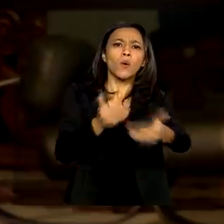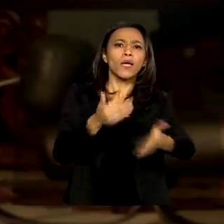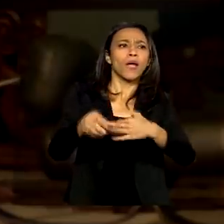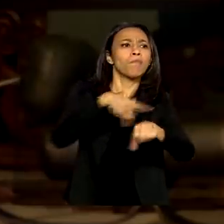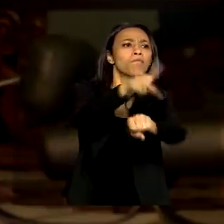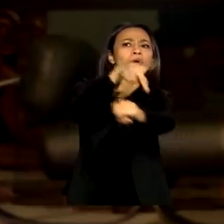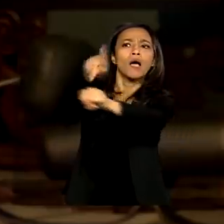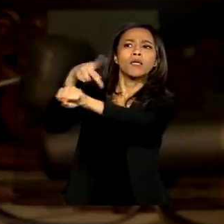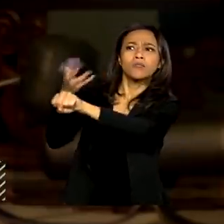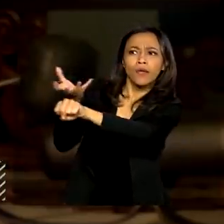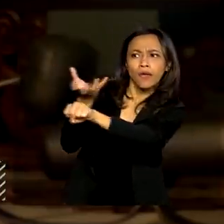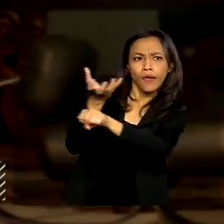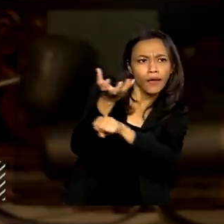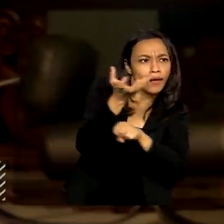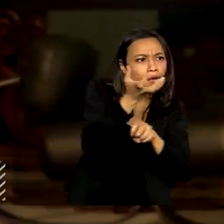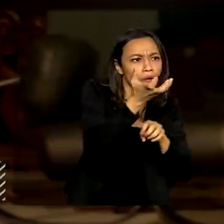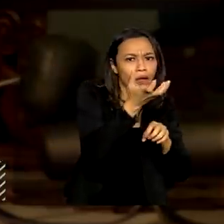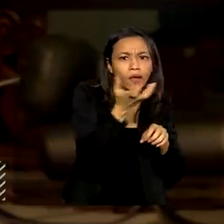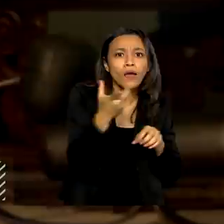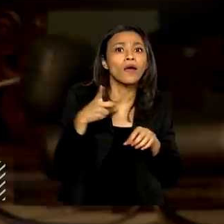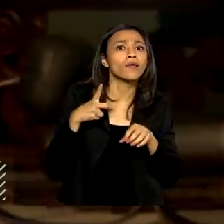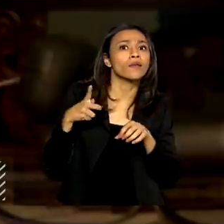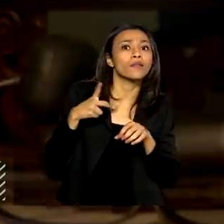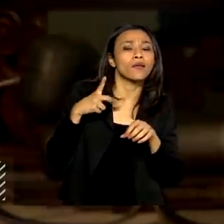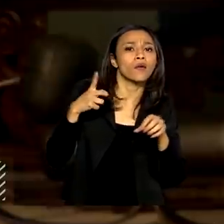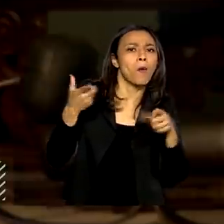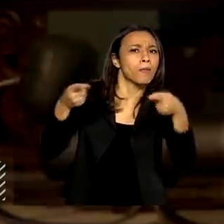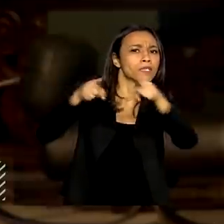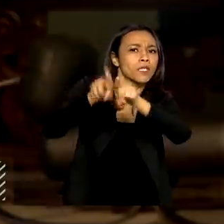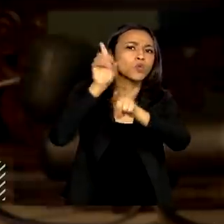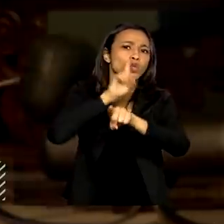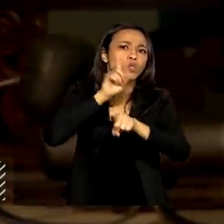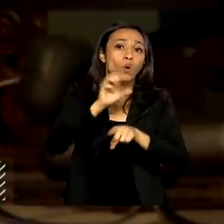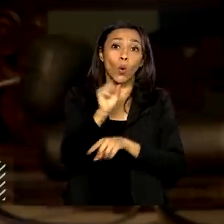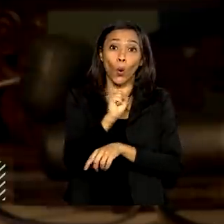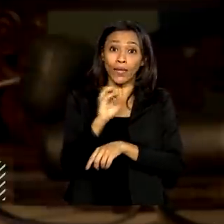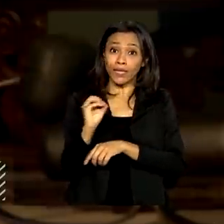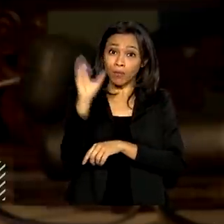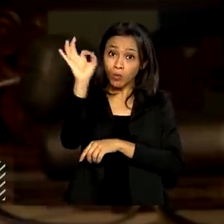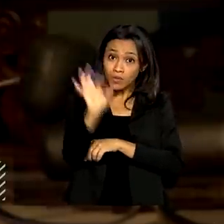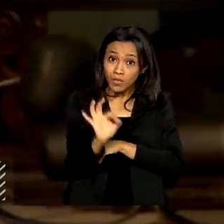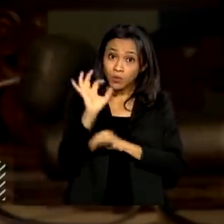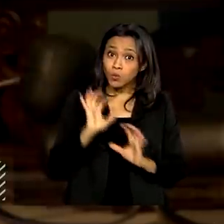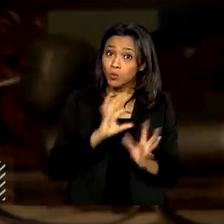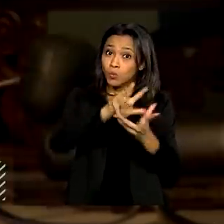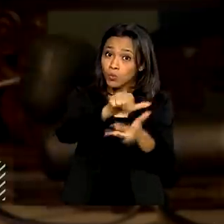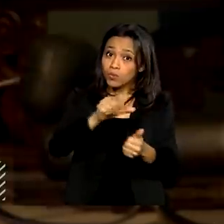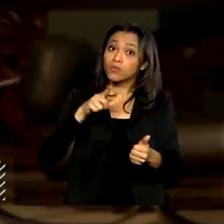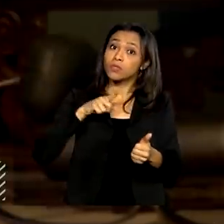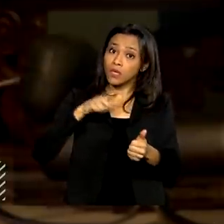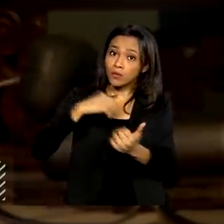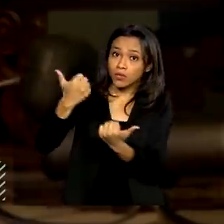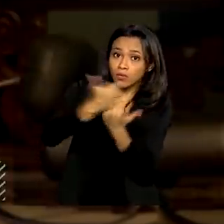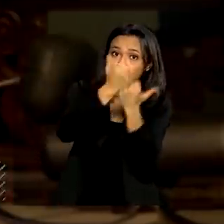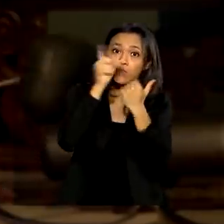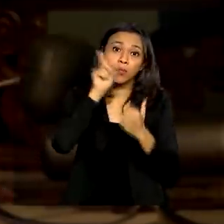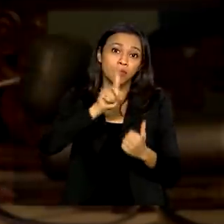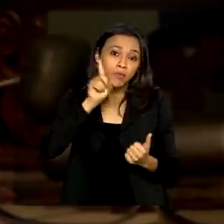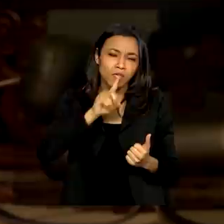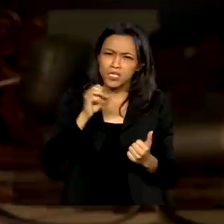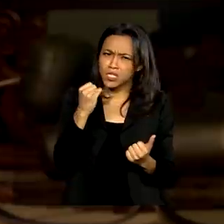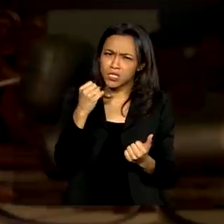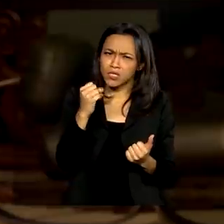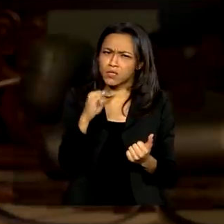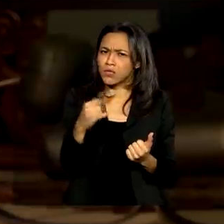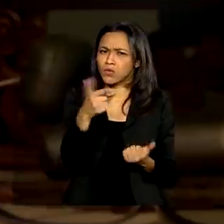que tenha qualquer componente americano. E 80% desses foguetes e satélites do planeta tem algum componente americano. seja, sem esse